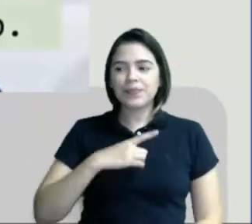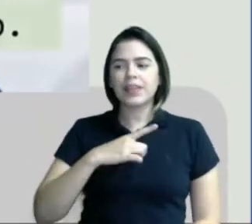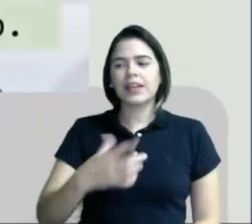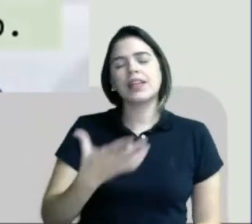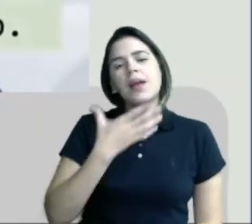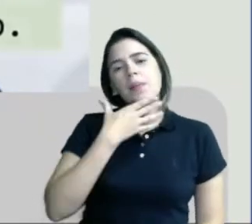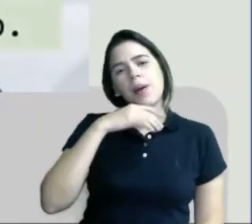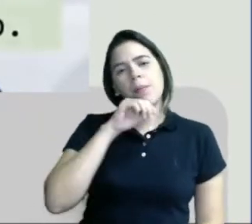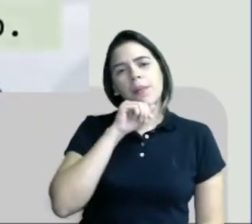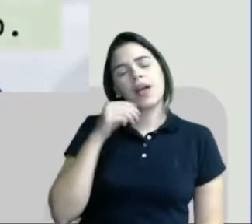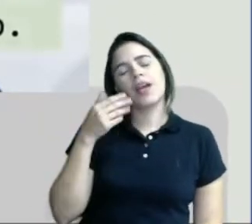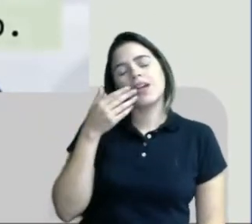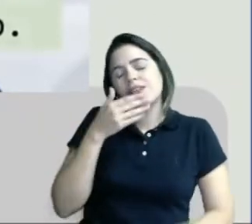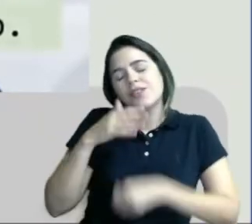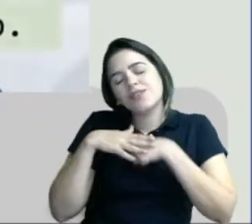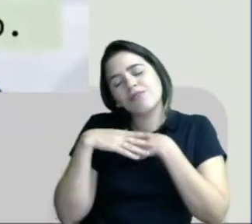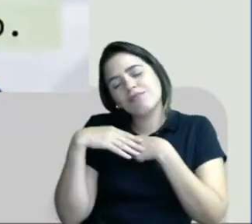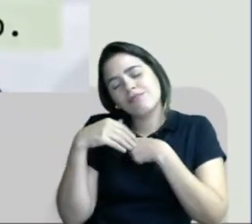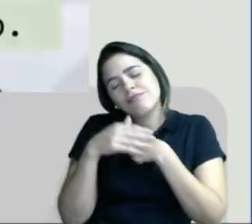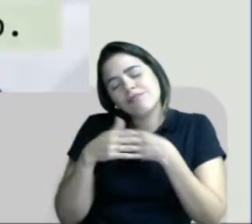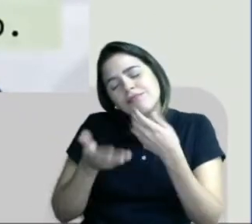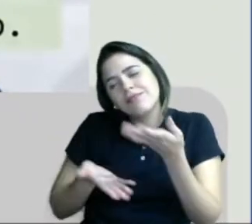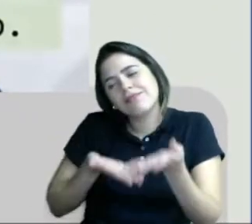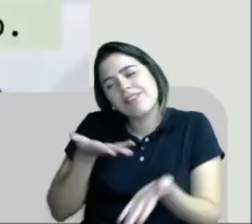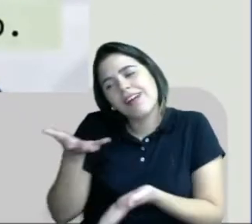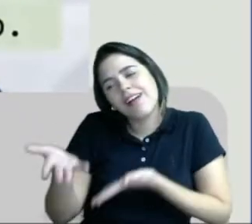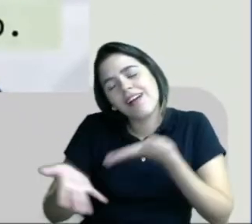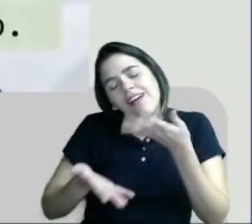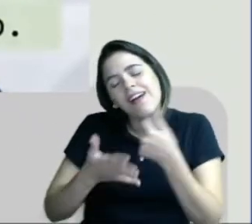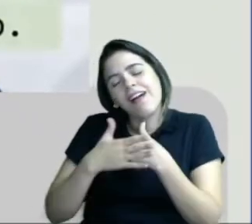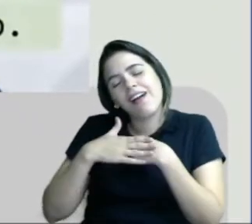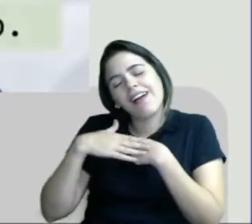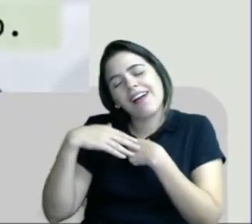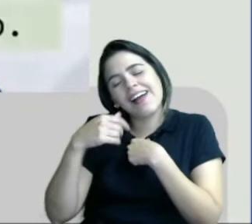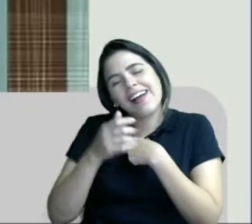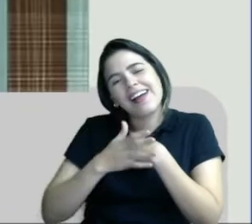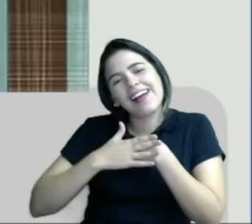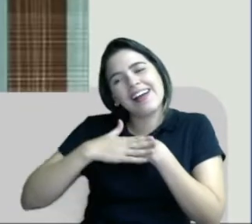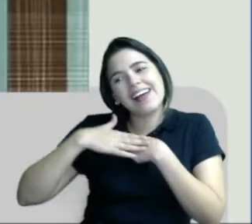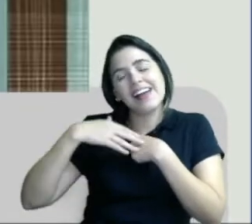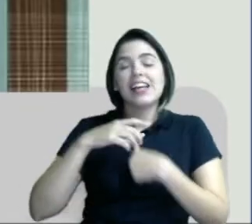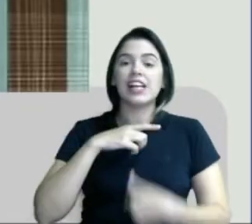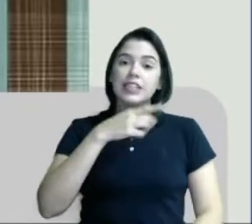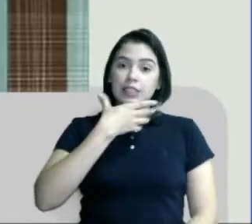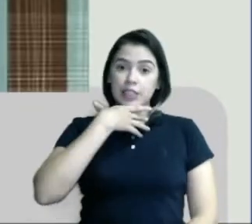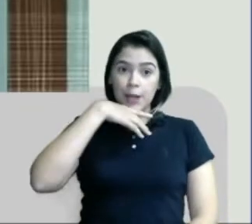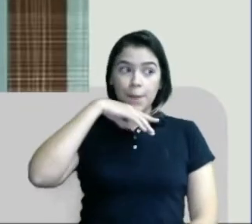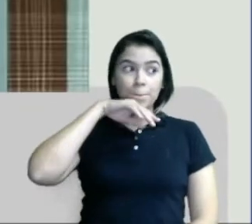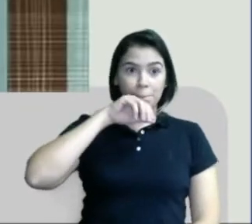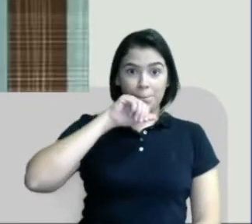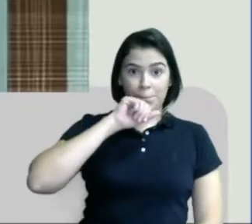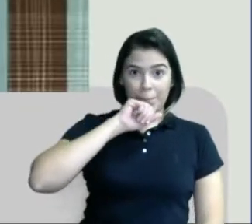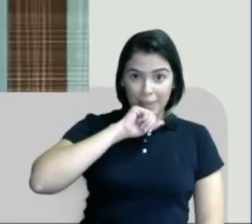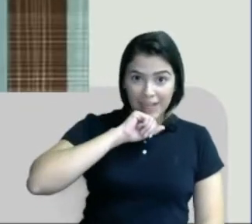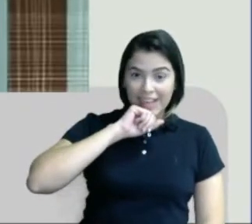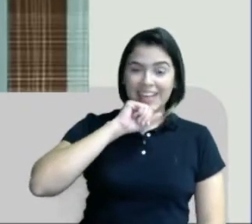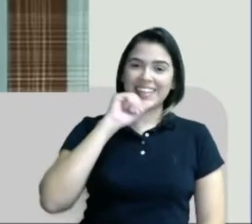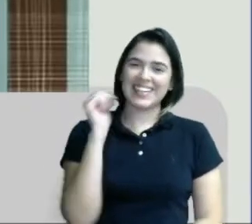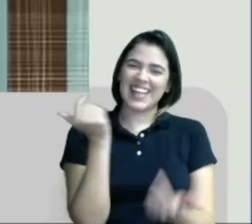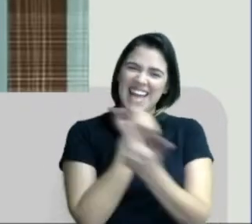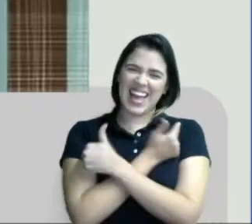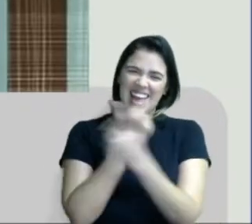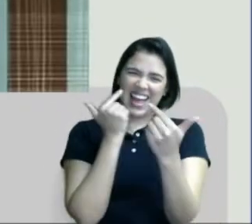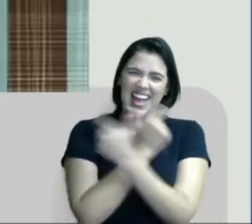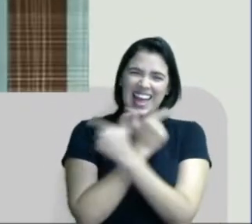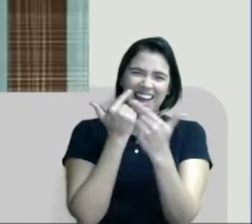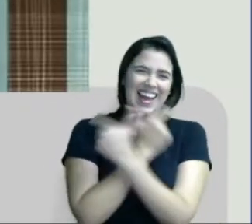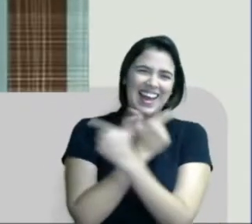E vive fazendo carinho. Tem pai que é engraçado.